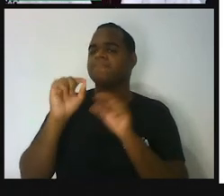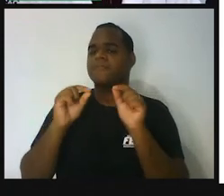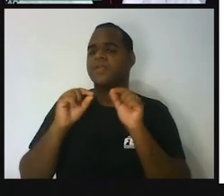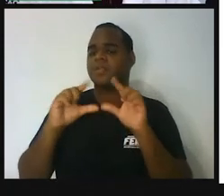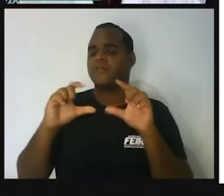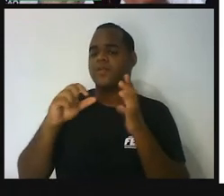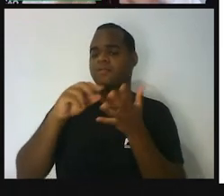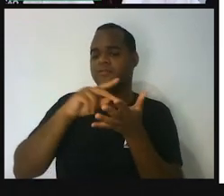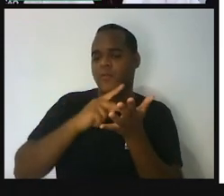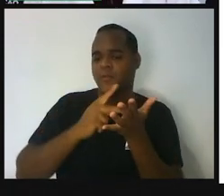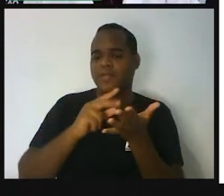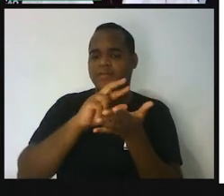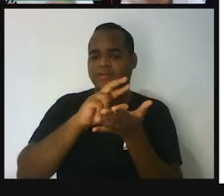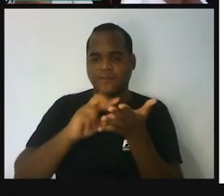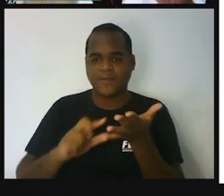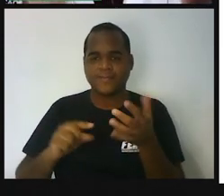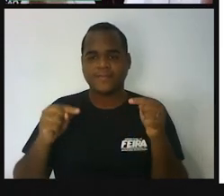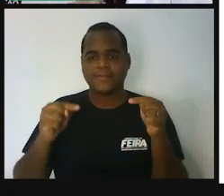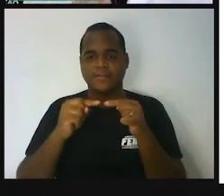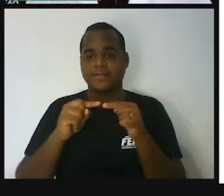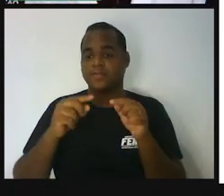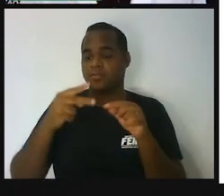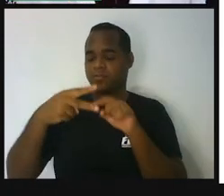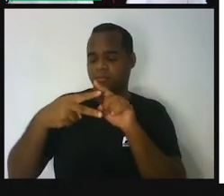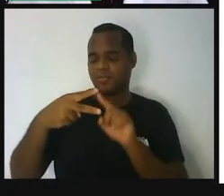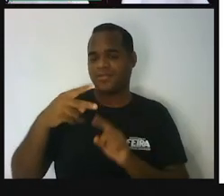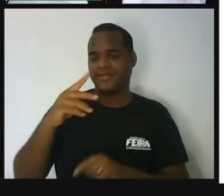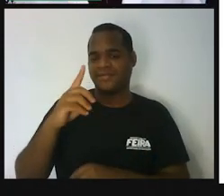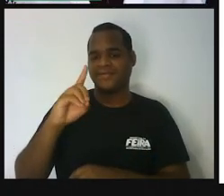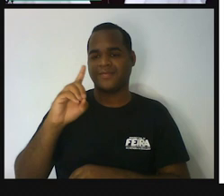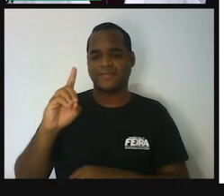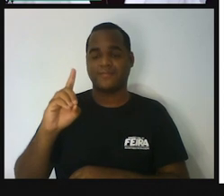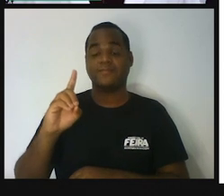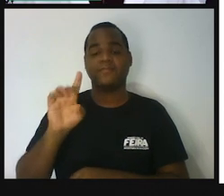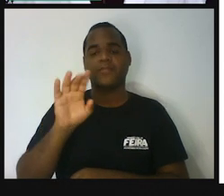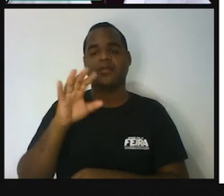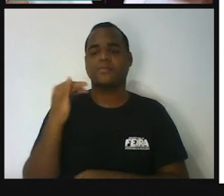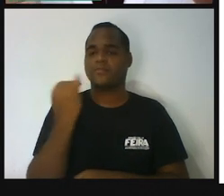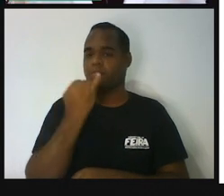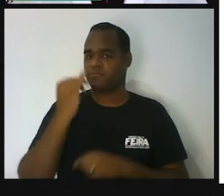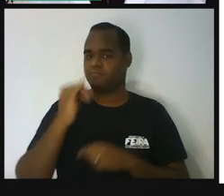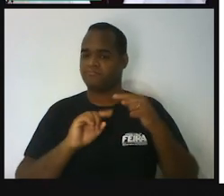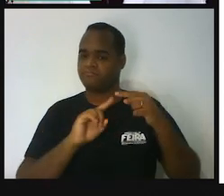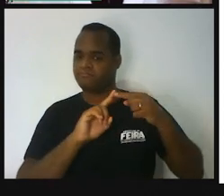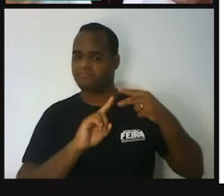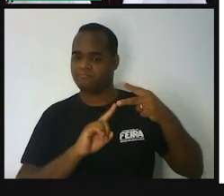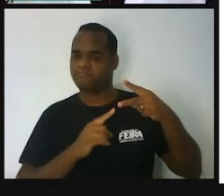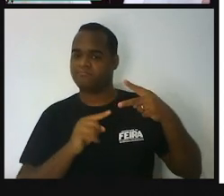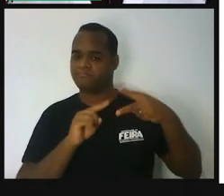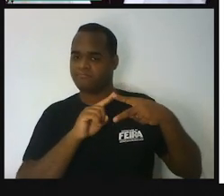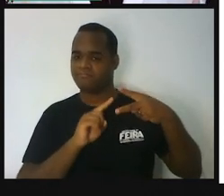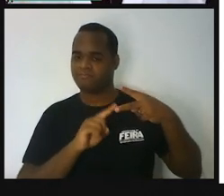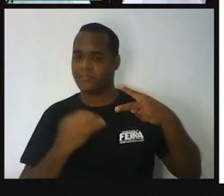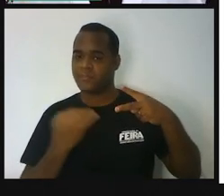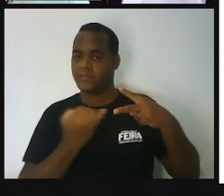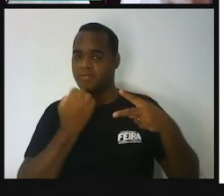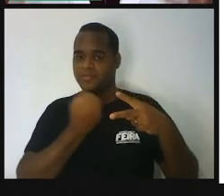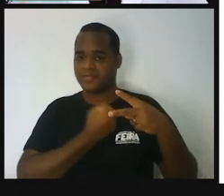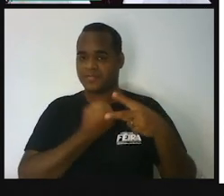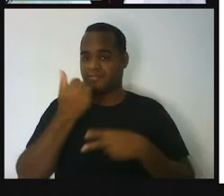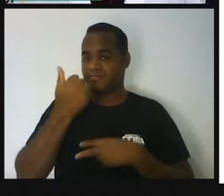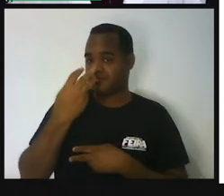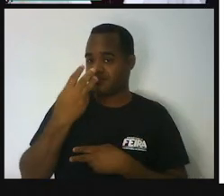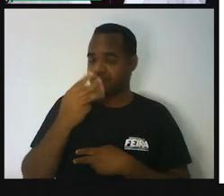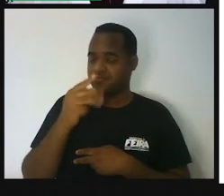figuras geométricas de duas dimensões. Então, o importante para essa aula de hoje, essa aula de número 13,